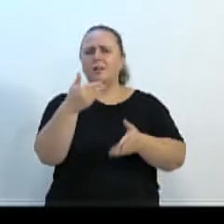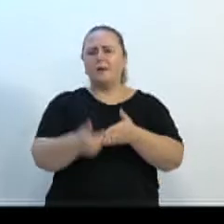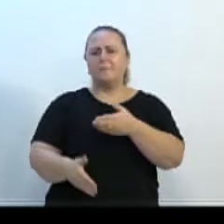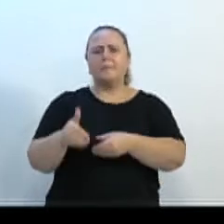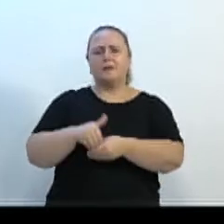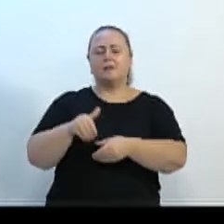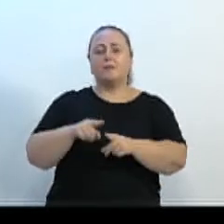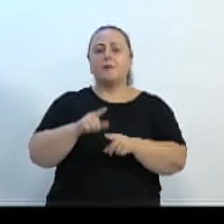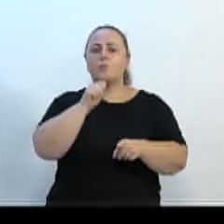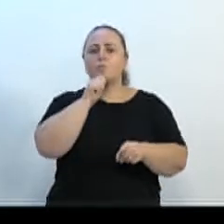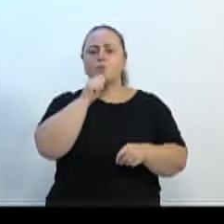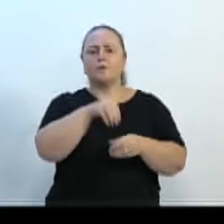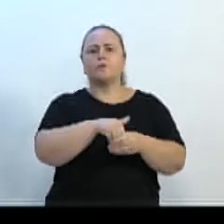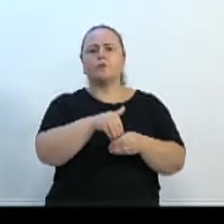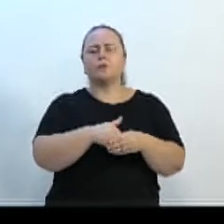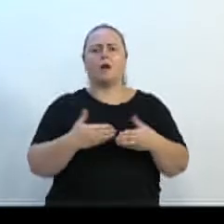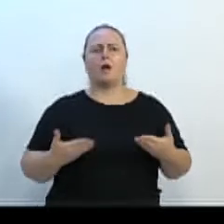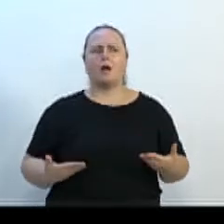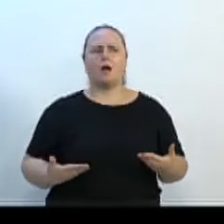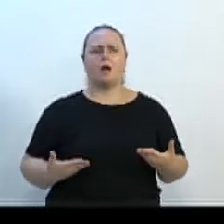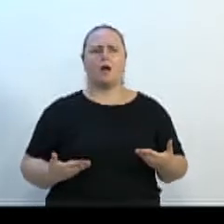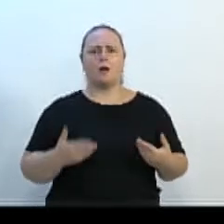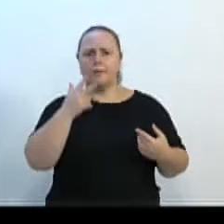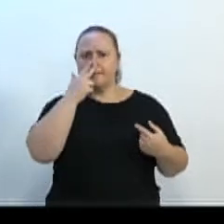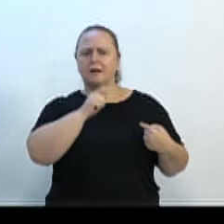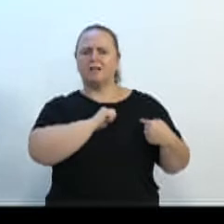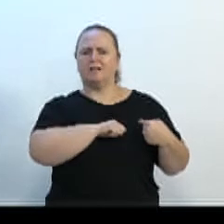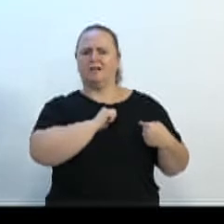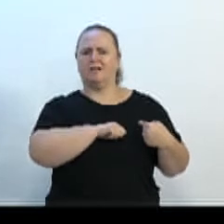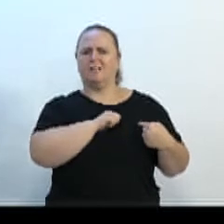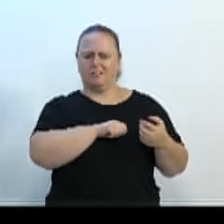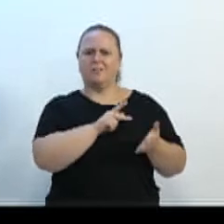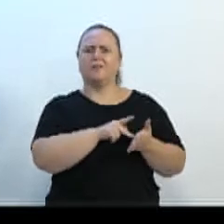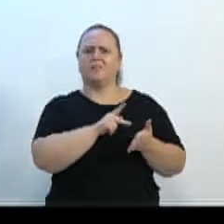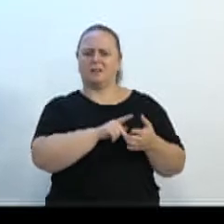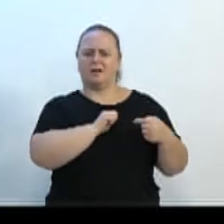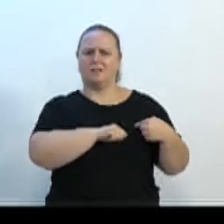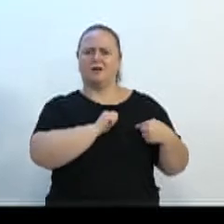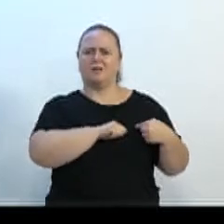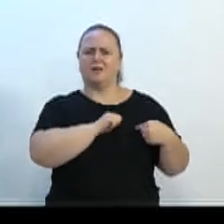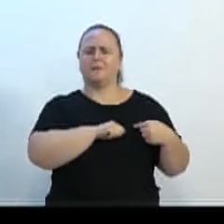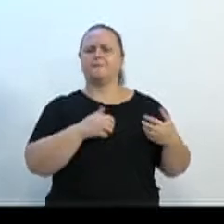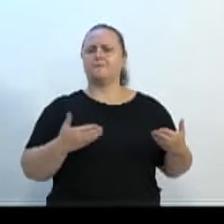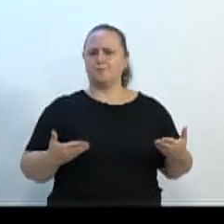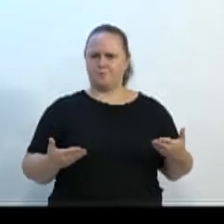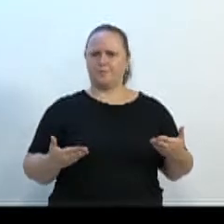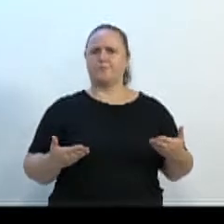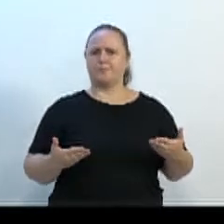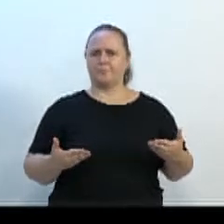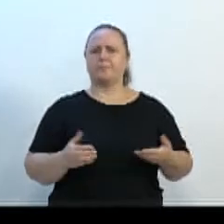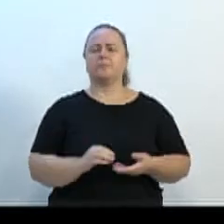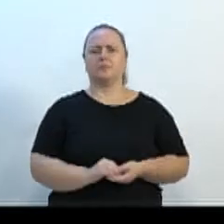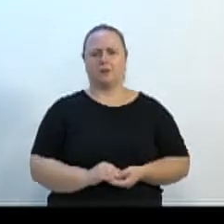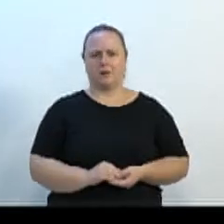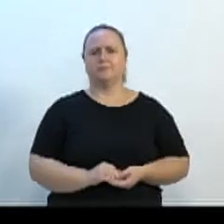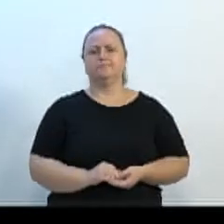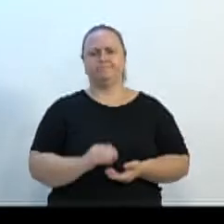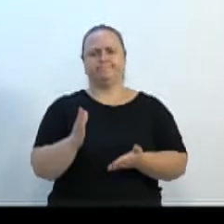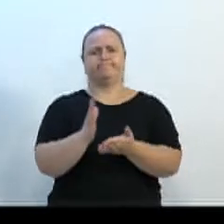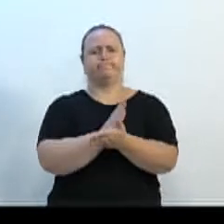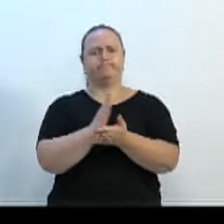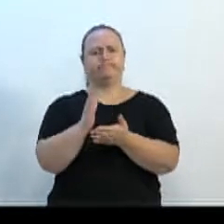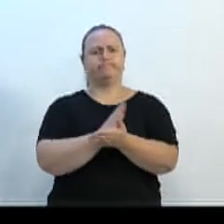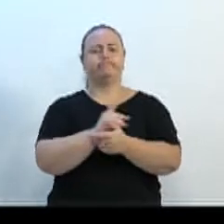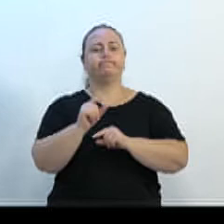voto não veio, gente. Eu vejo maldade e dor de cotovelo, entendesse? De todos os parlamentares dessa casa que foram lá na